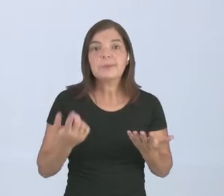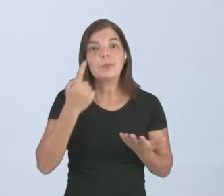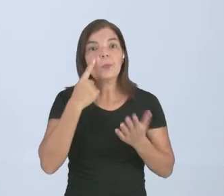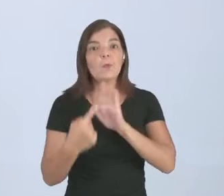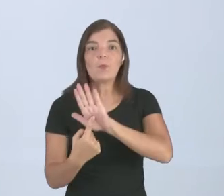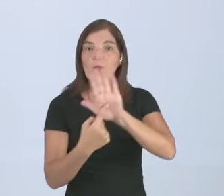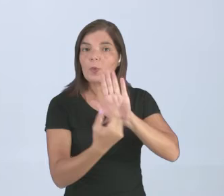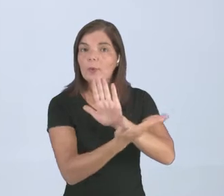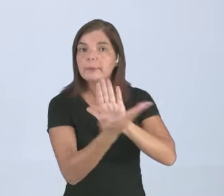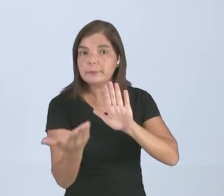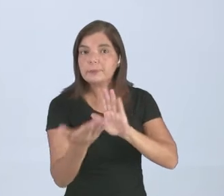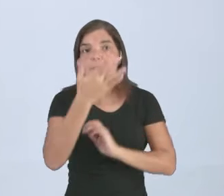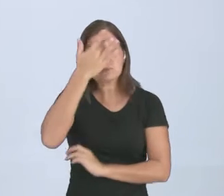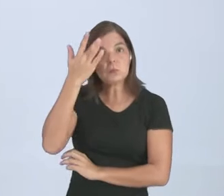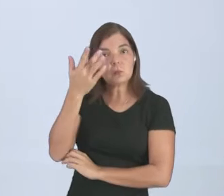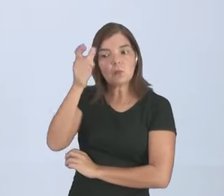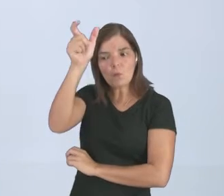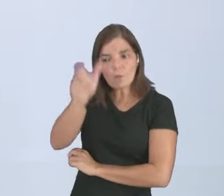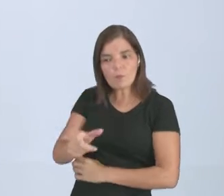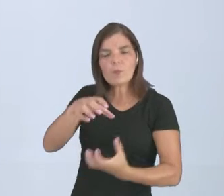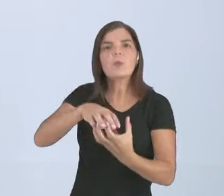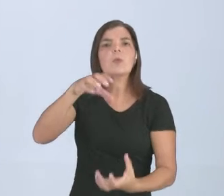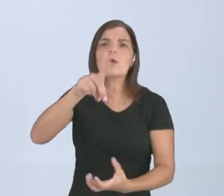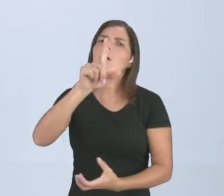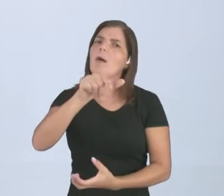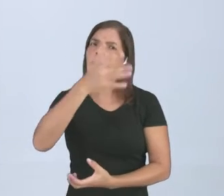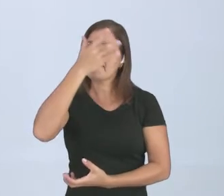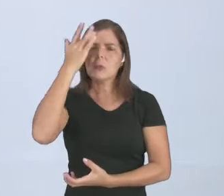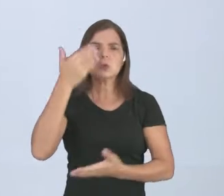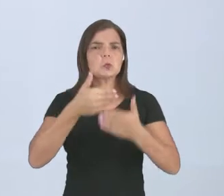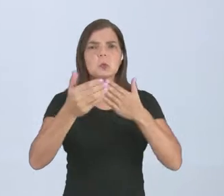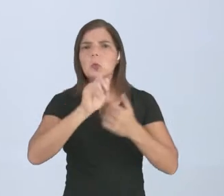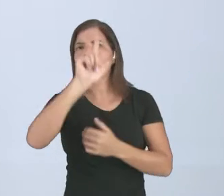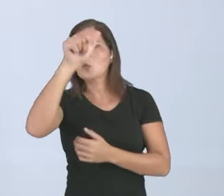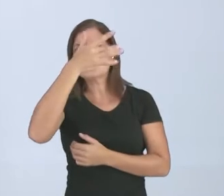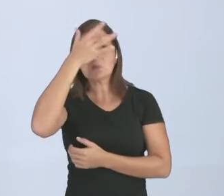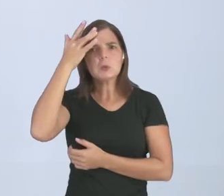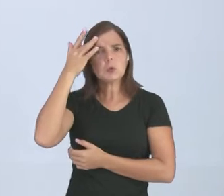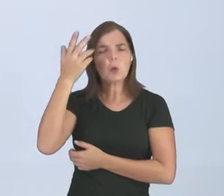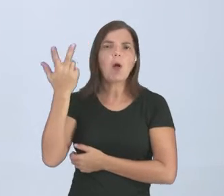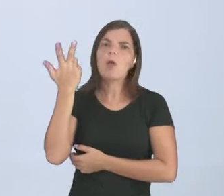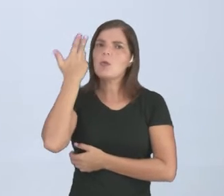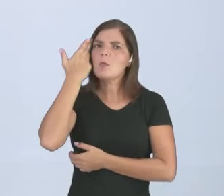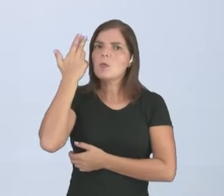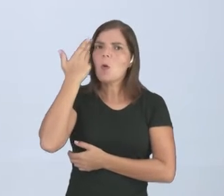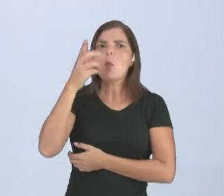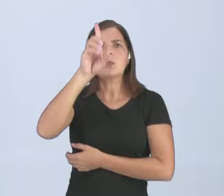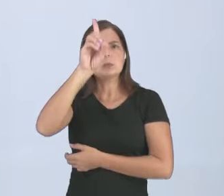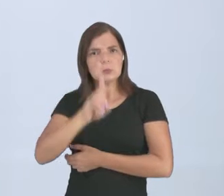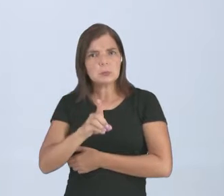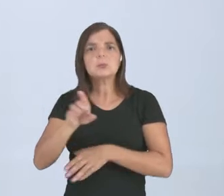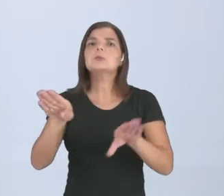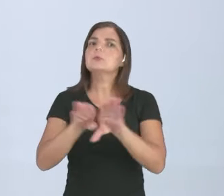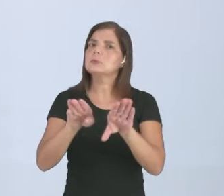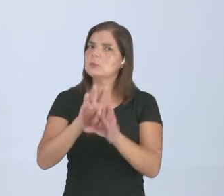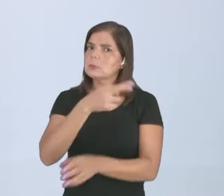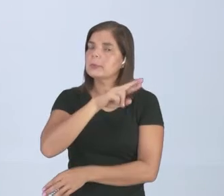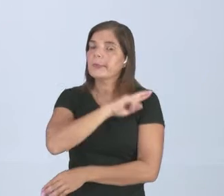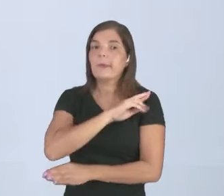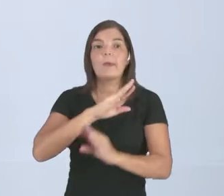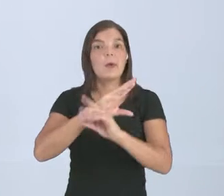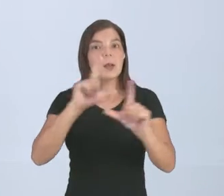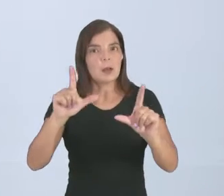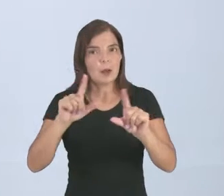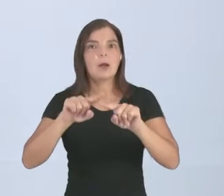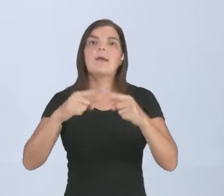mostrar para vocês que a pessoa idosa é uma pessoa, como qualquer outro indivíduo, dotado de direitos e deveres. Lógico que ele já